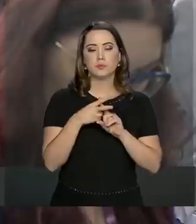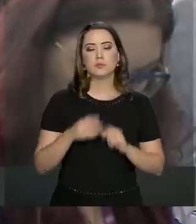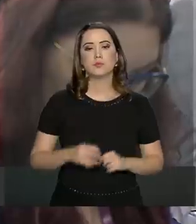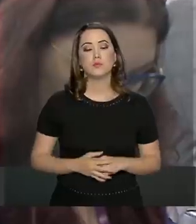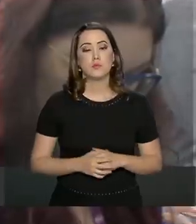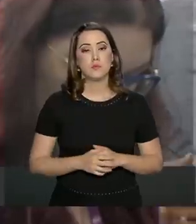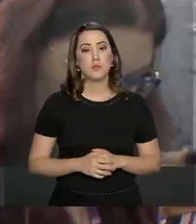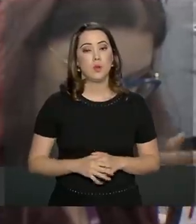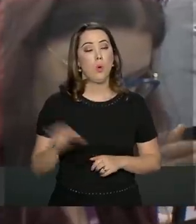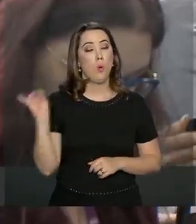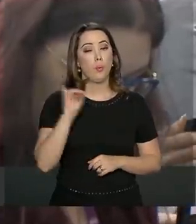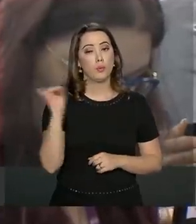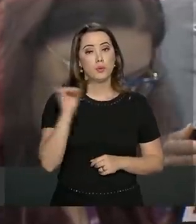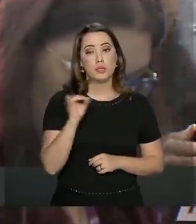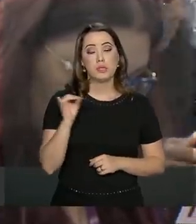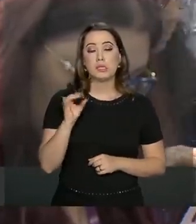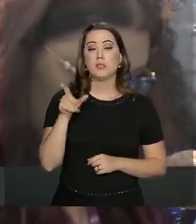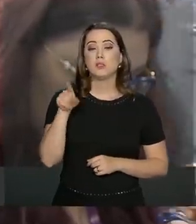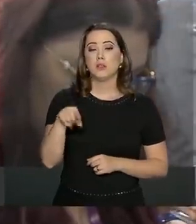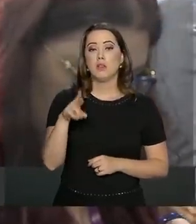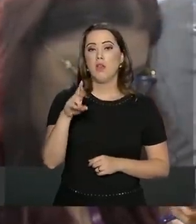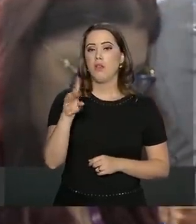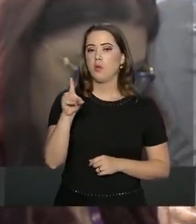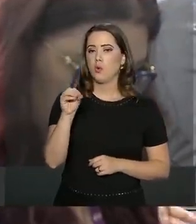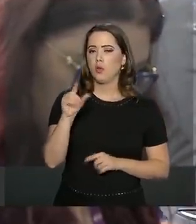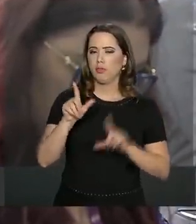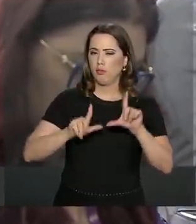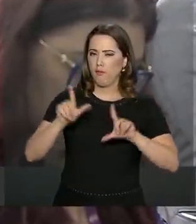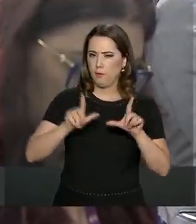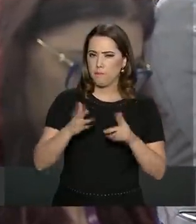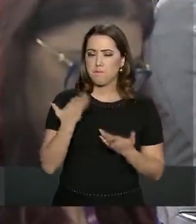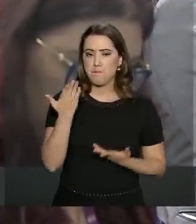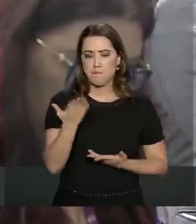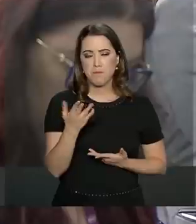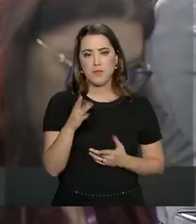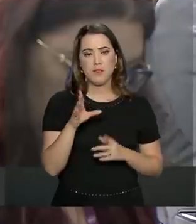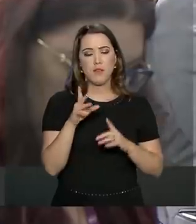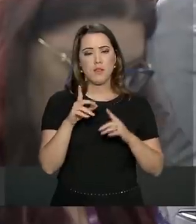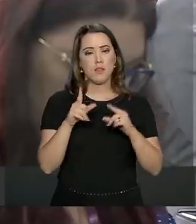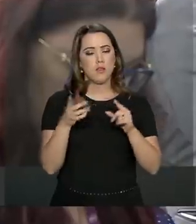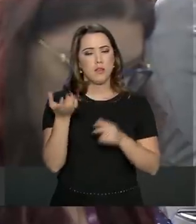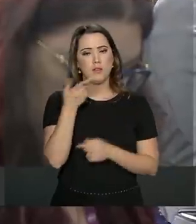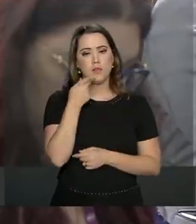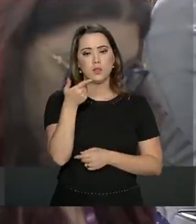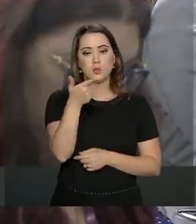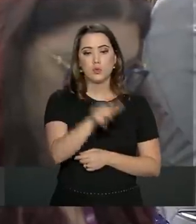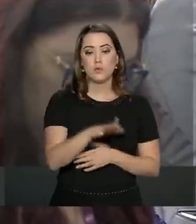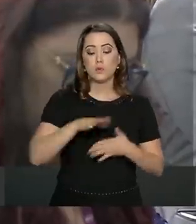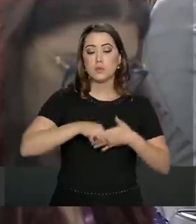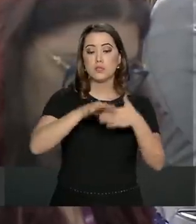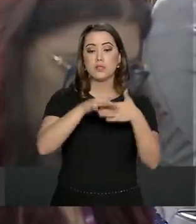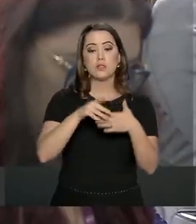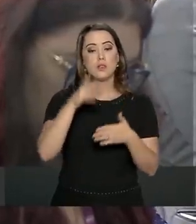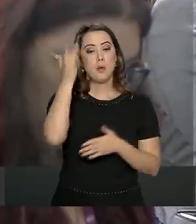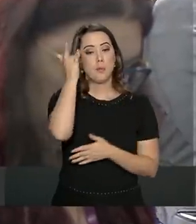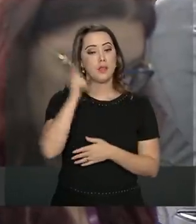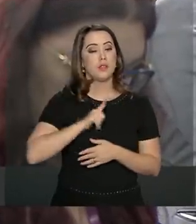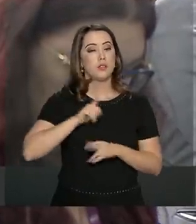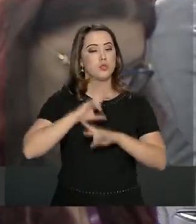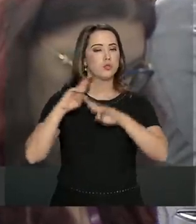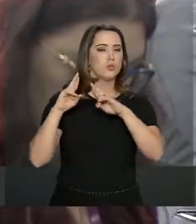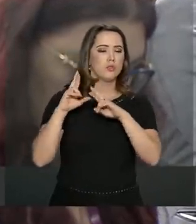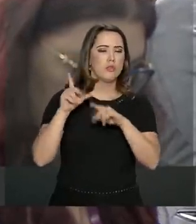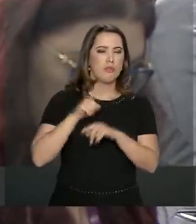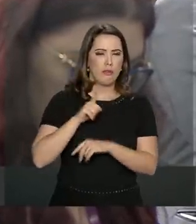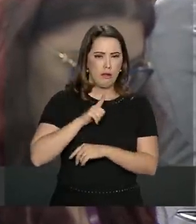Gonçalves Record TV boa noite aproveitando essa deixa que o falou dos líderes queria confirmar se amanhã vai ter mesmo uma reunião